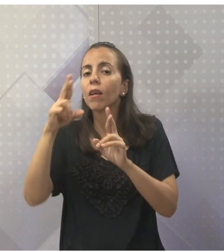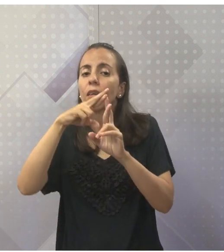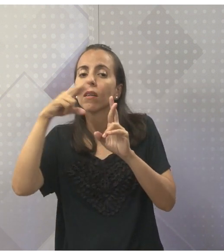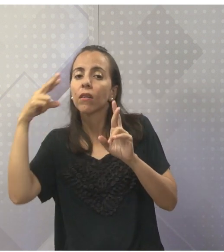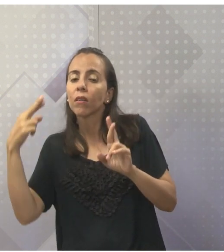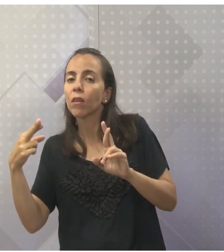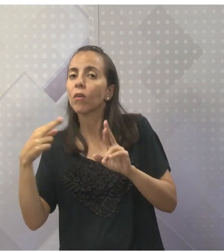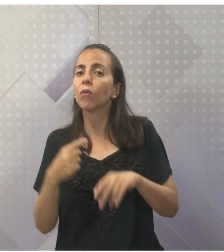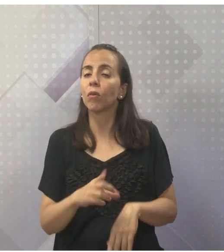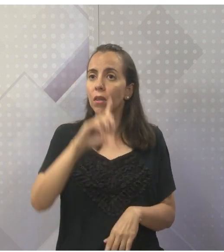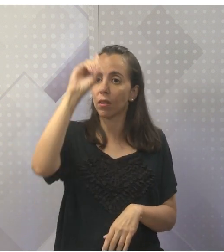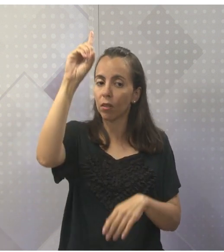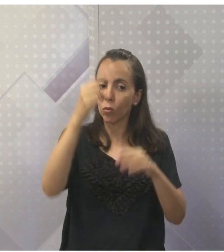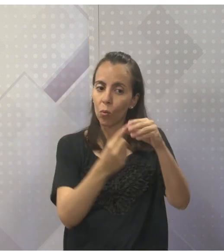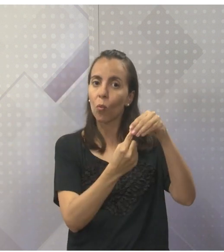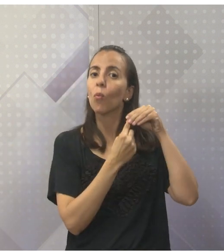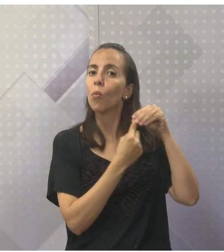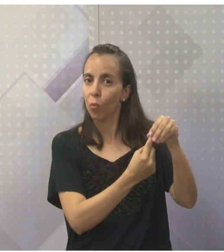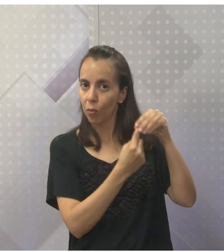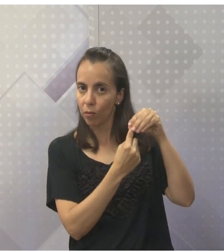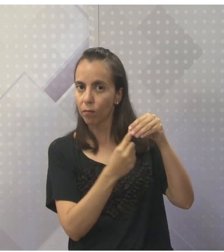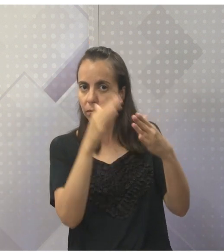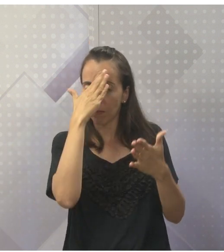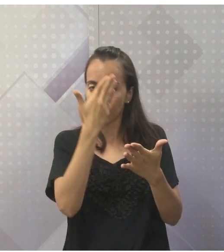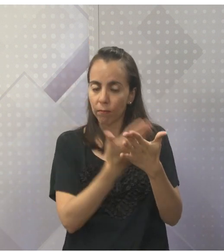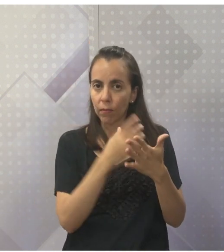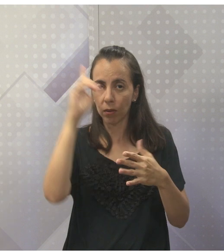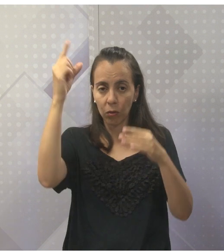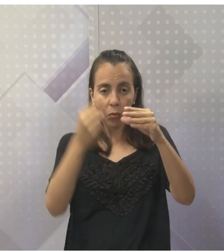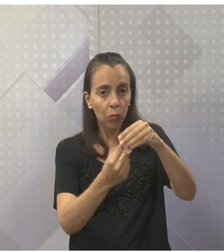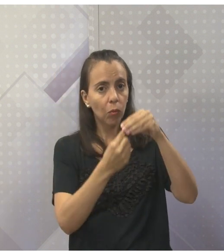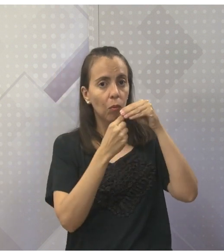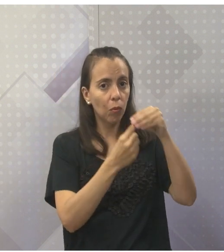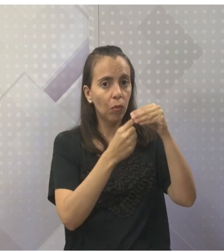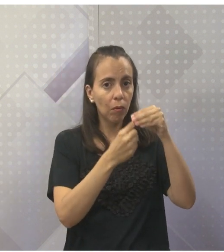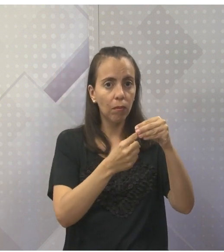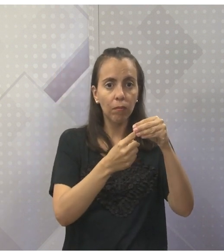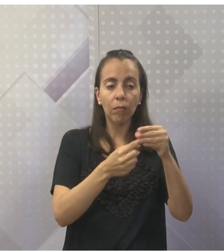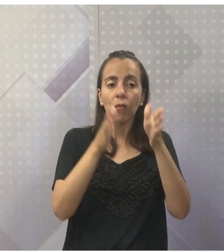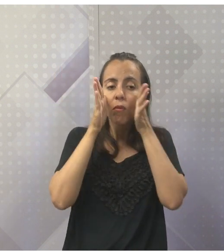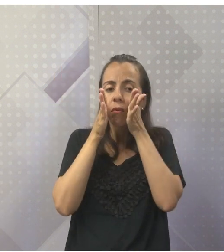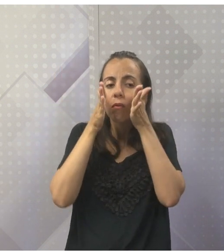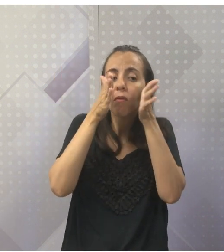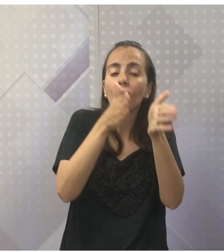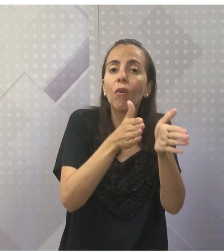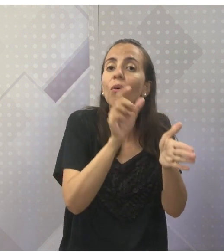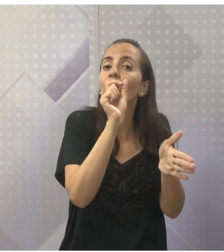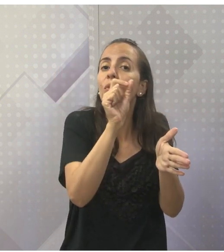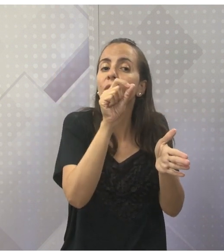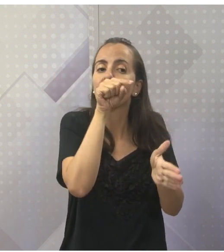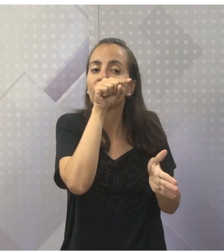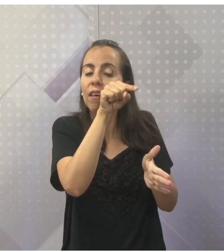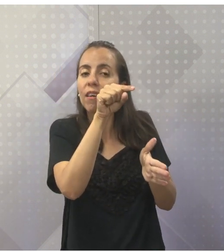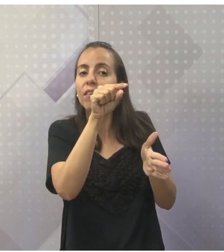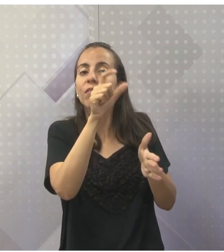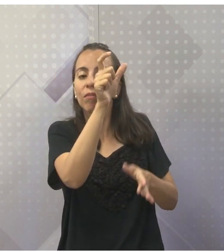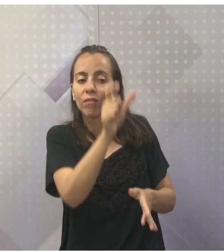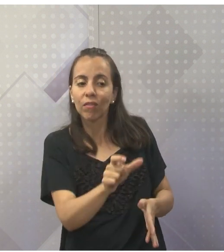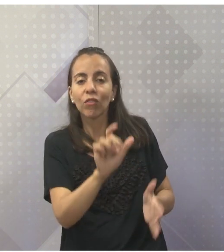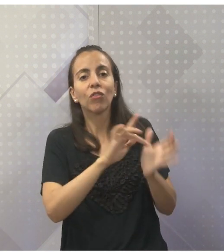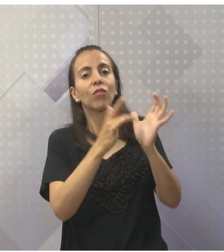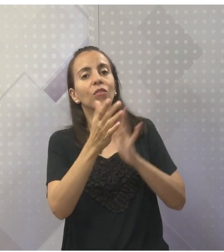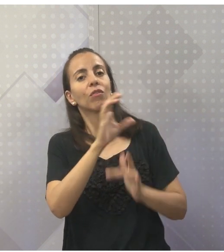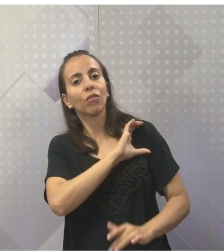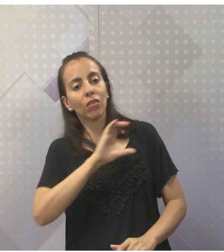monoteísta, monoteísta, centrada na vida de quem? Na vida de Cristo, né? E nos